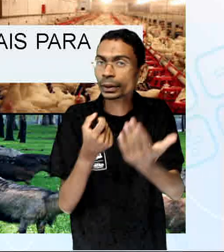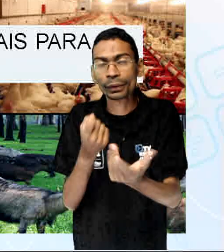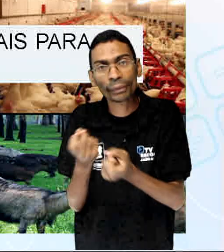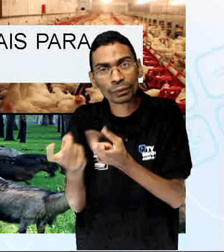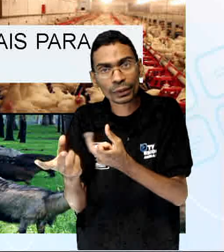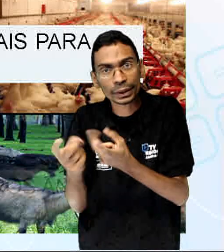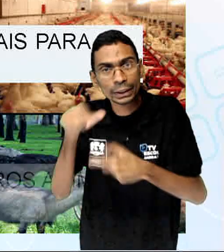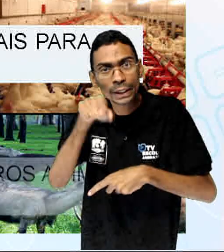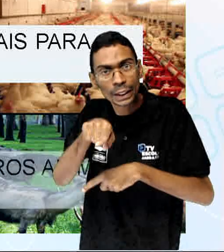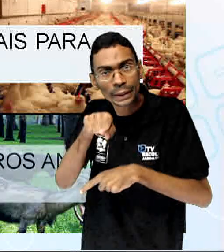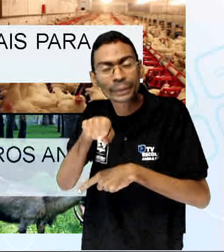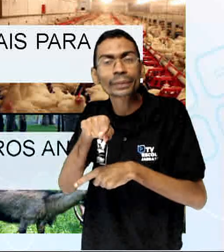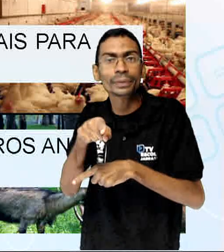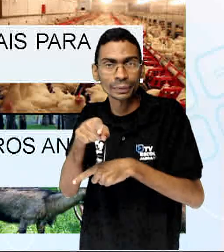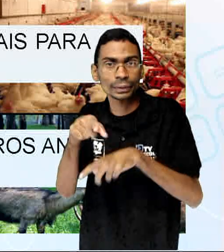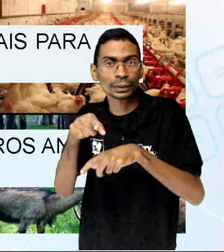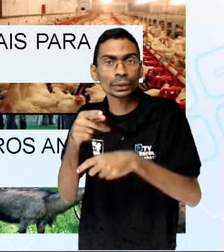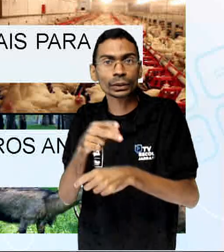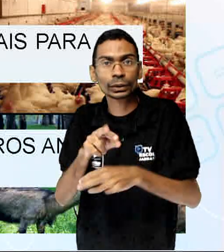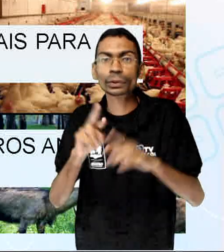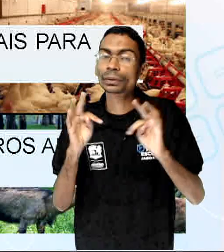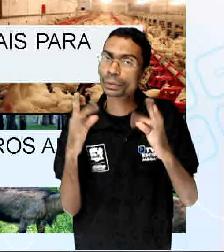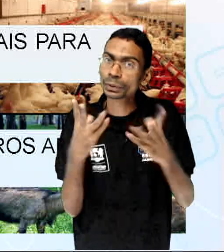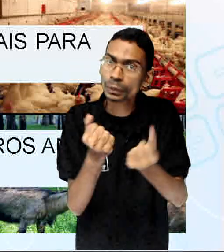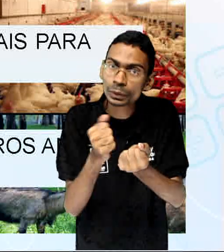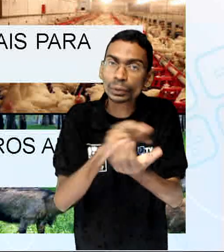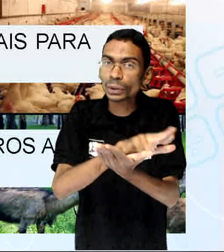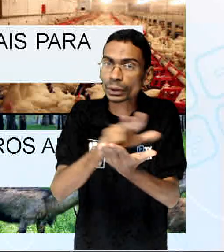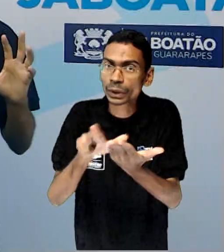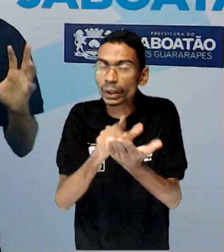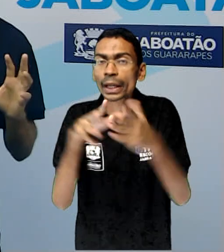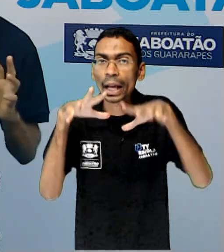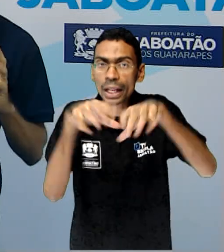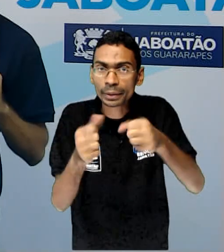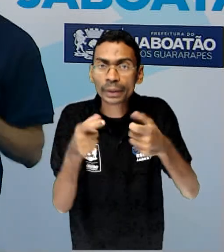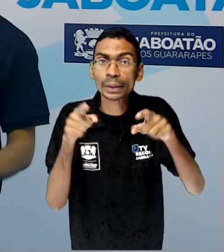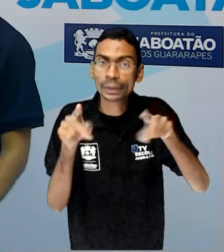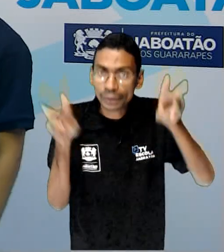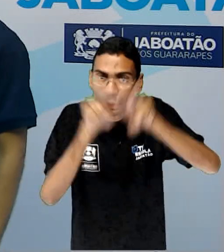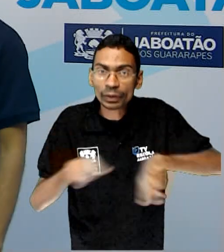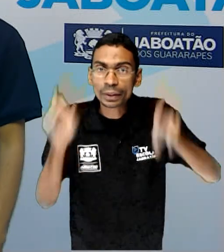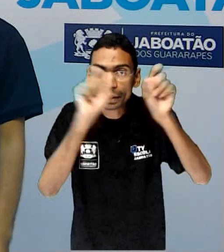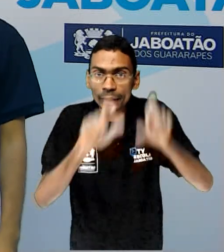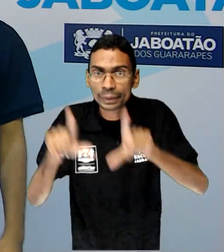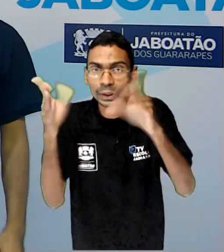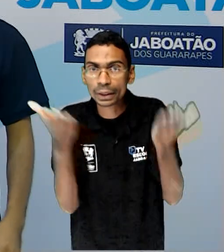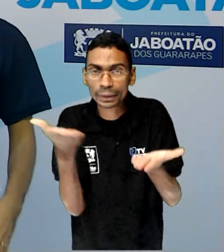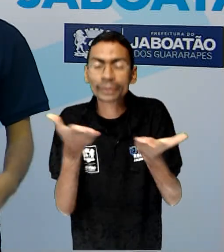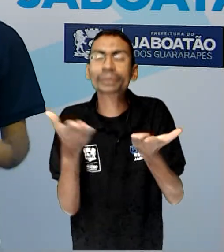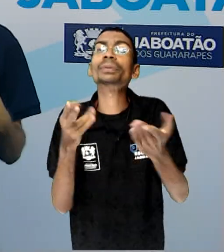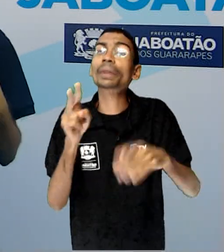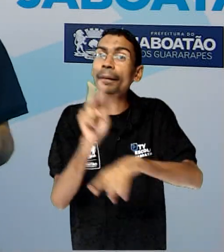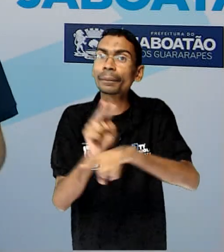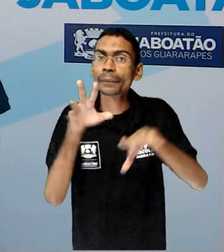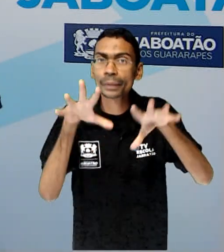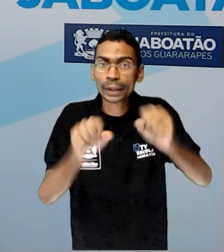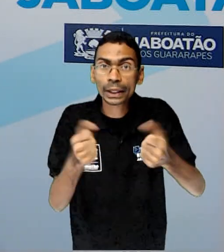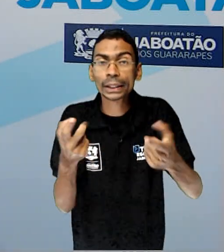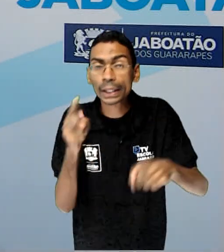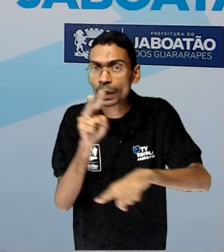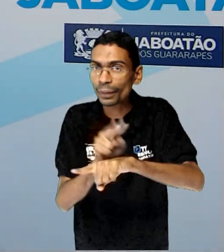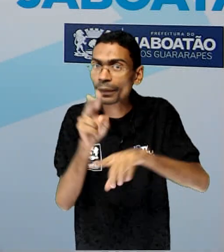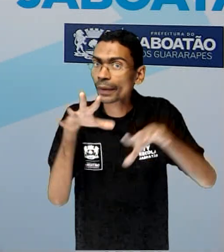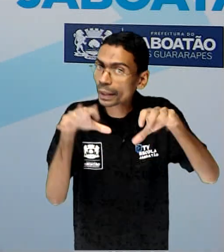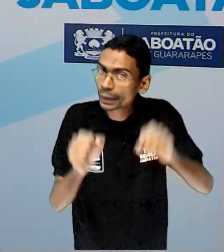são consumidos e vendidos. Outro ponto do que é a pecuária, ó. Pecuária significa a criação de